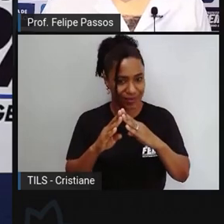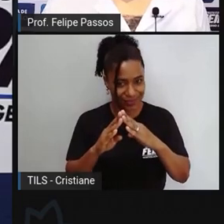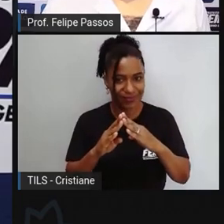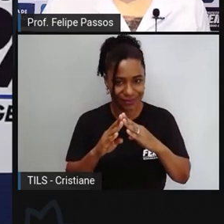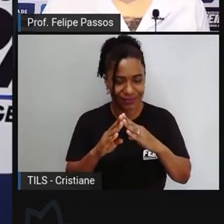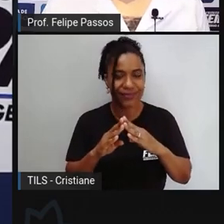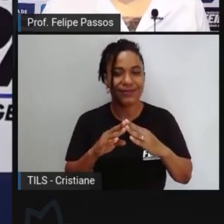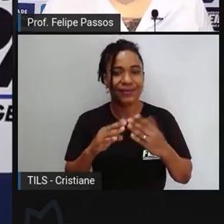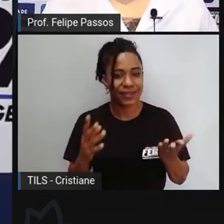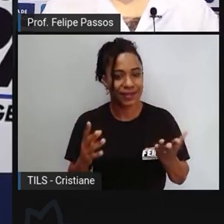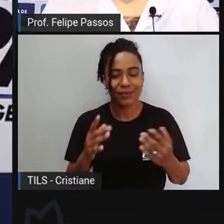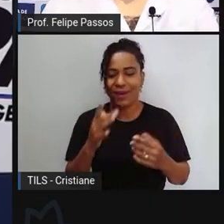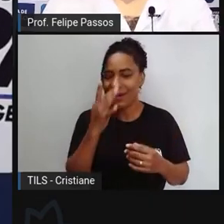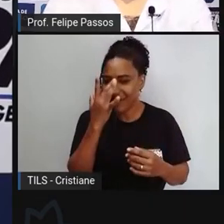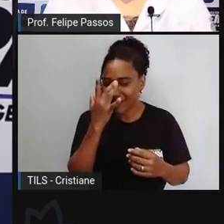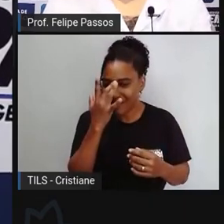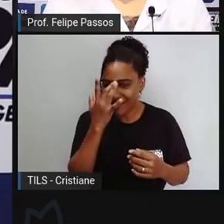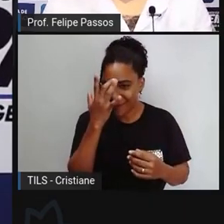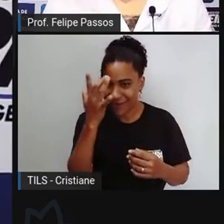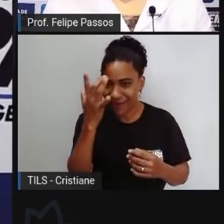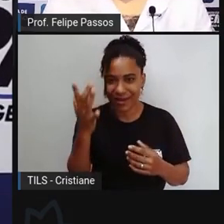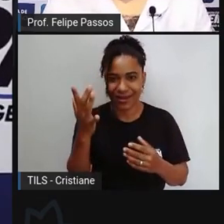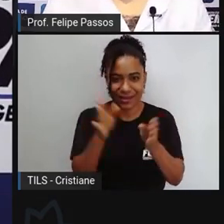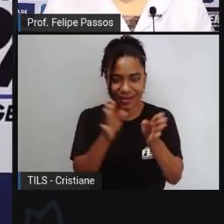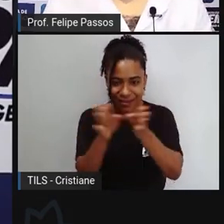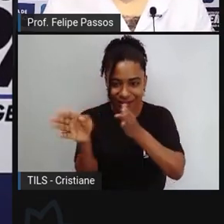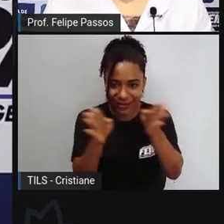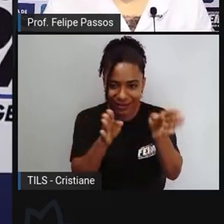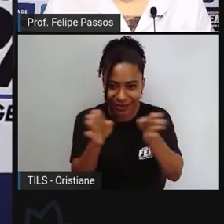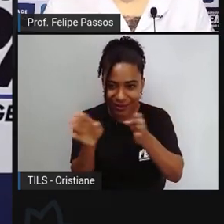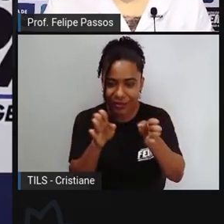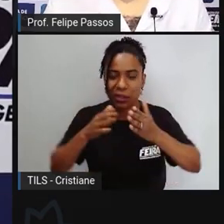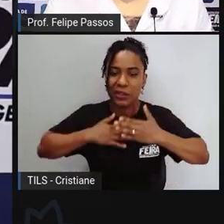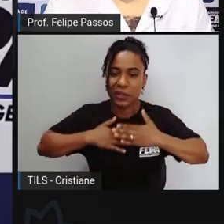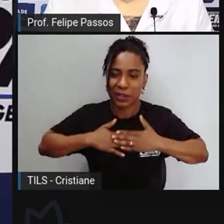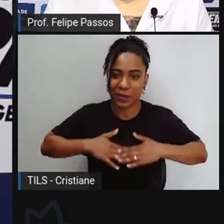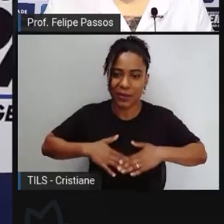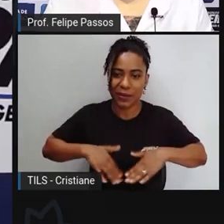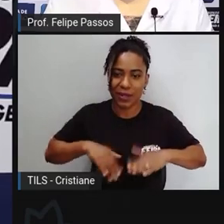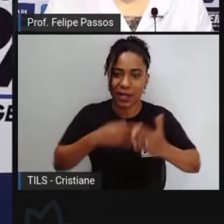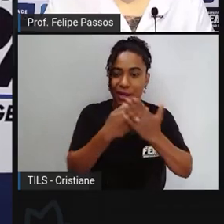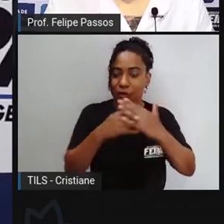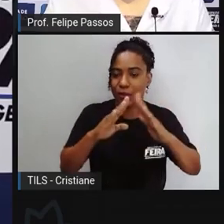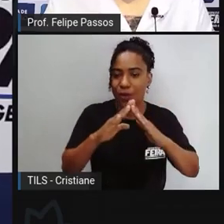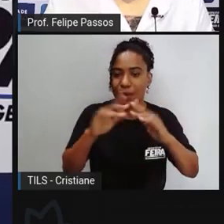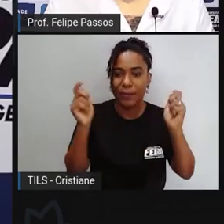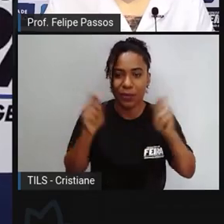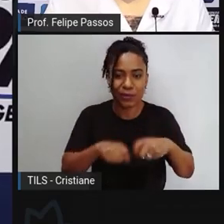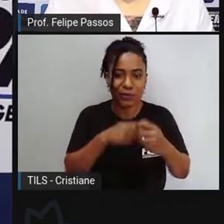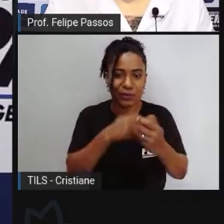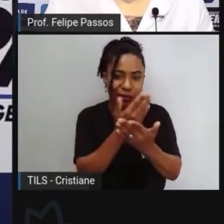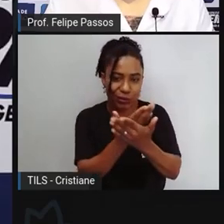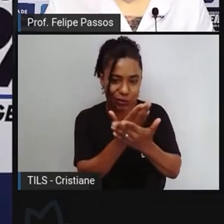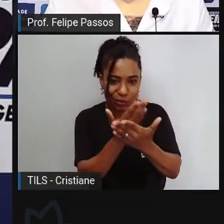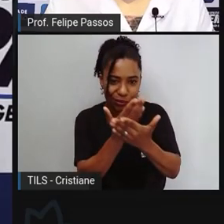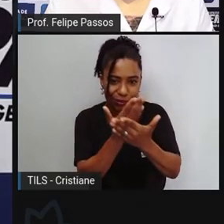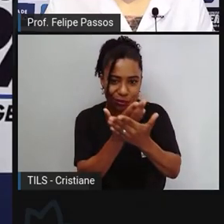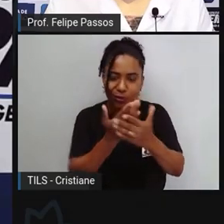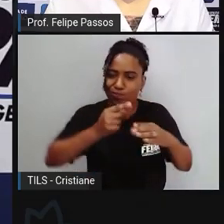tranquilo ter mais material estudam de forma